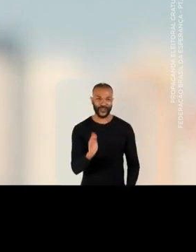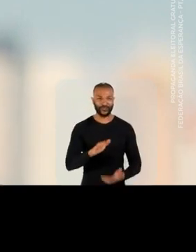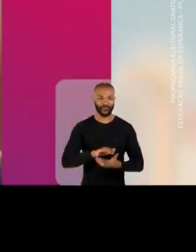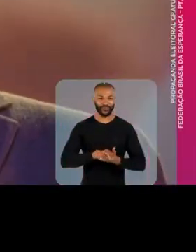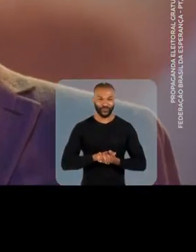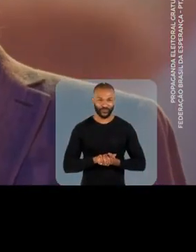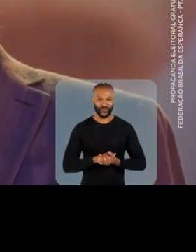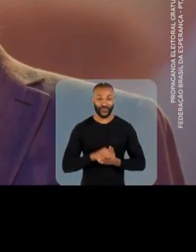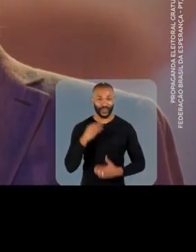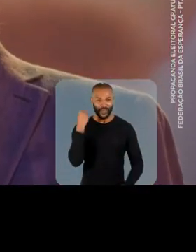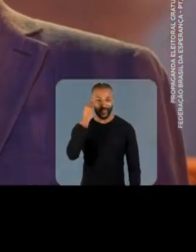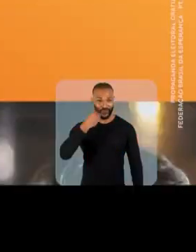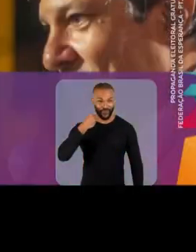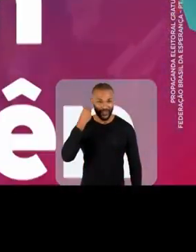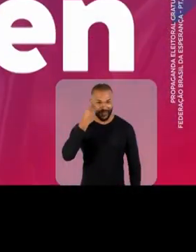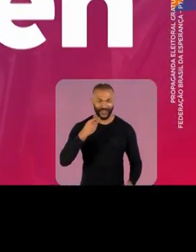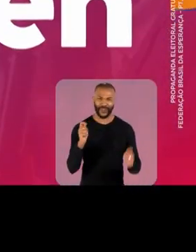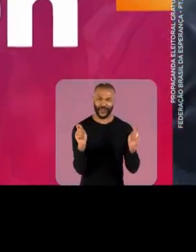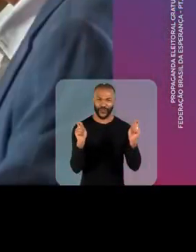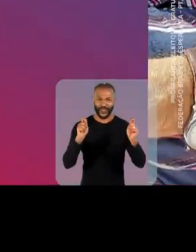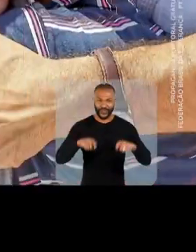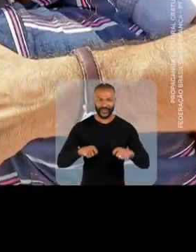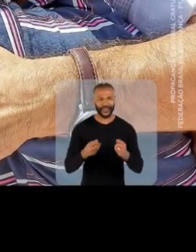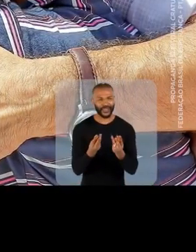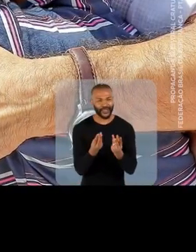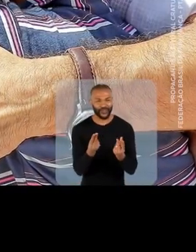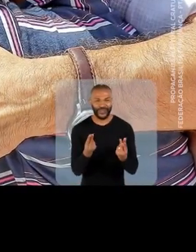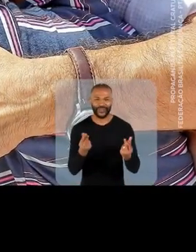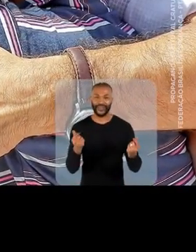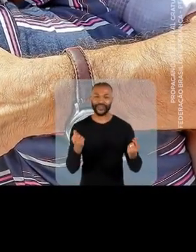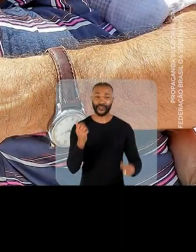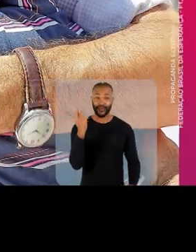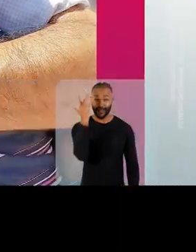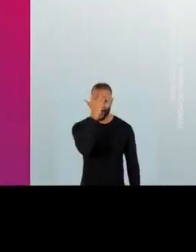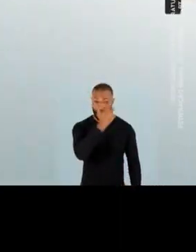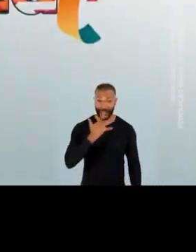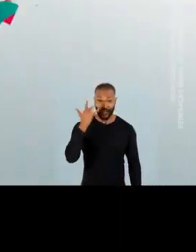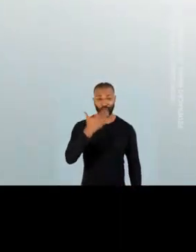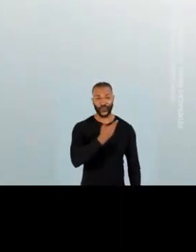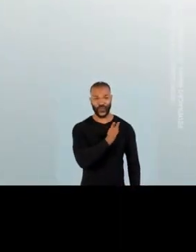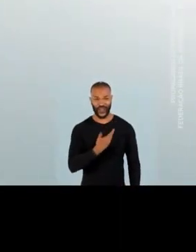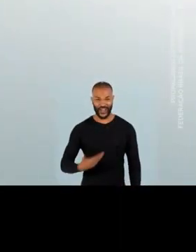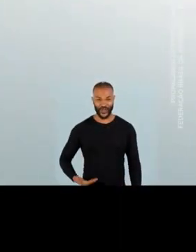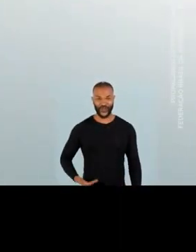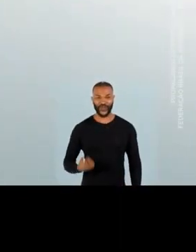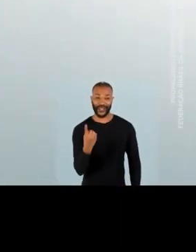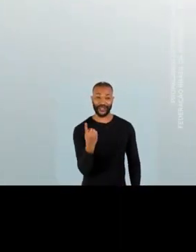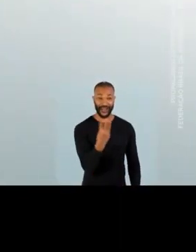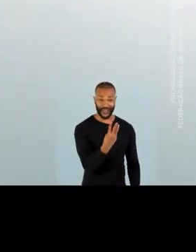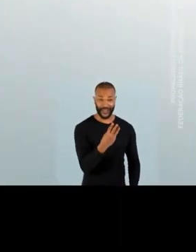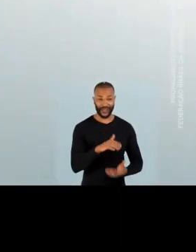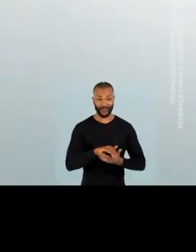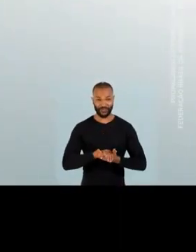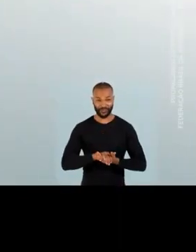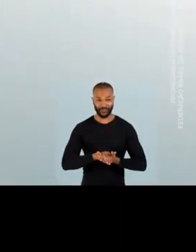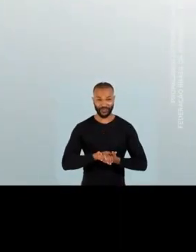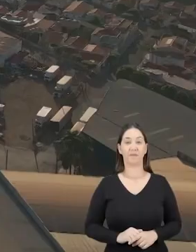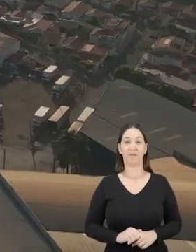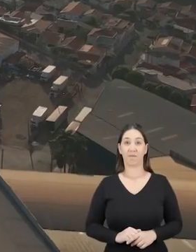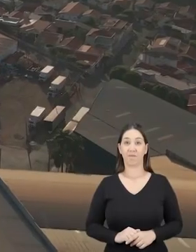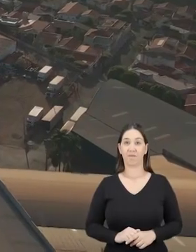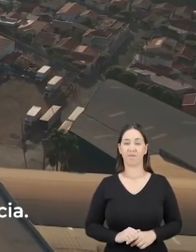justiça social. Experiência, competência, sensibilidade. Haddad Governador 13.